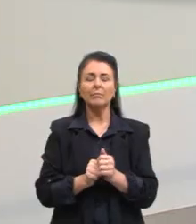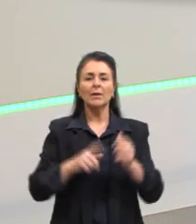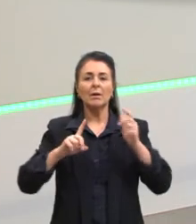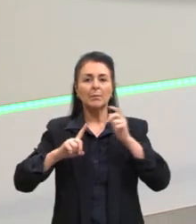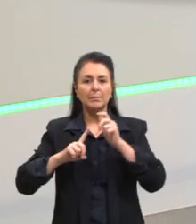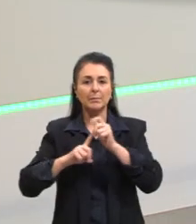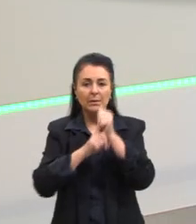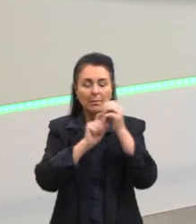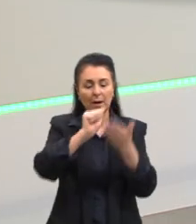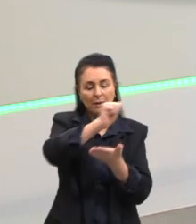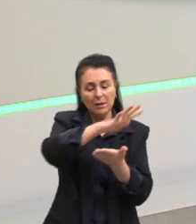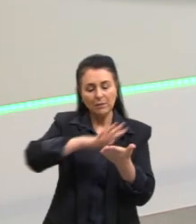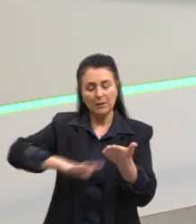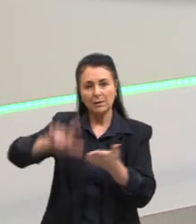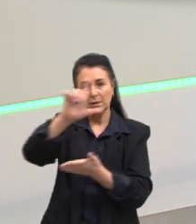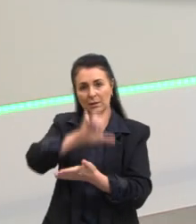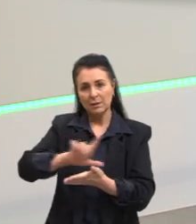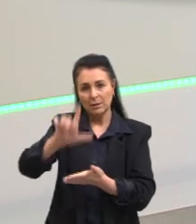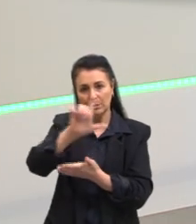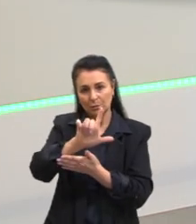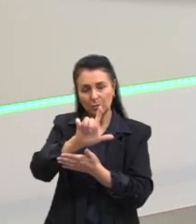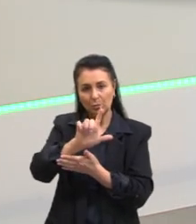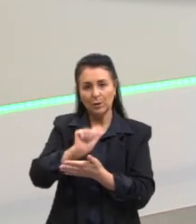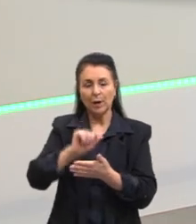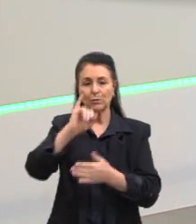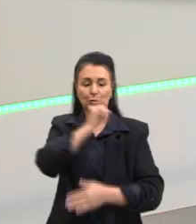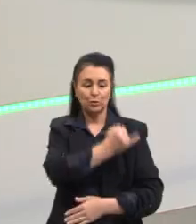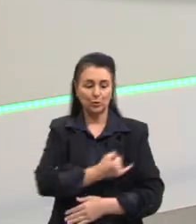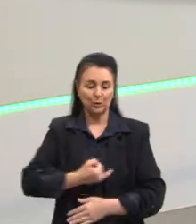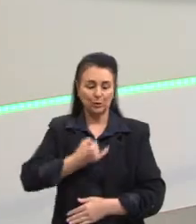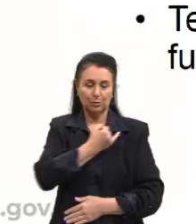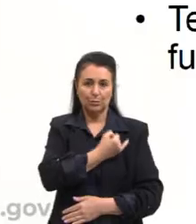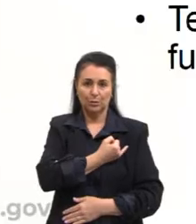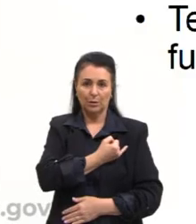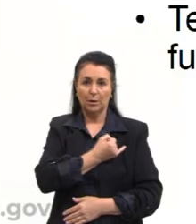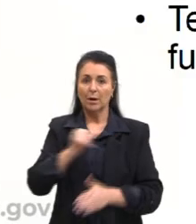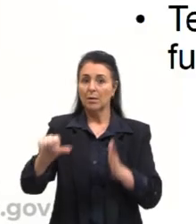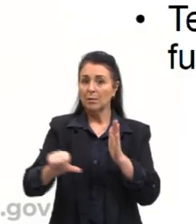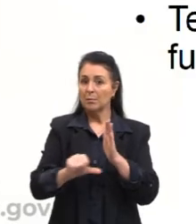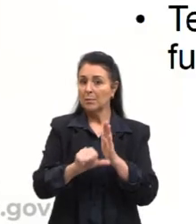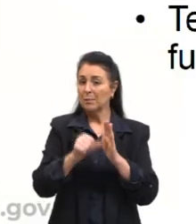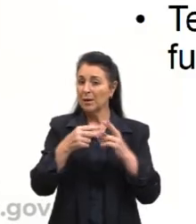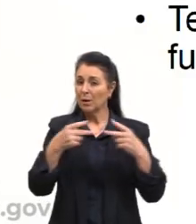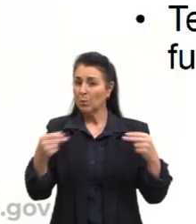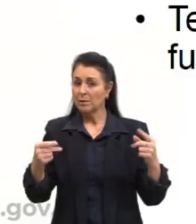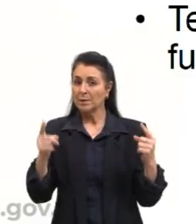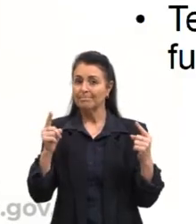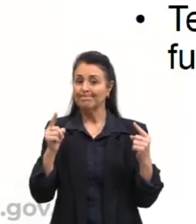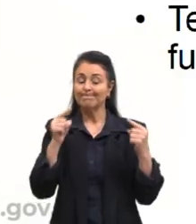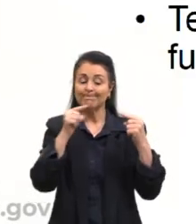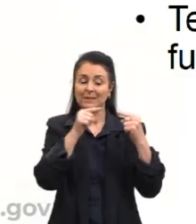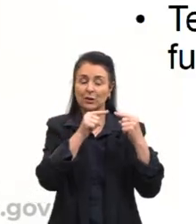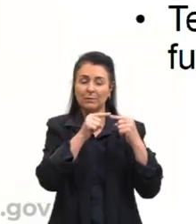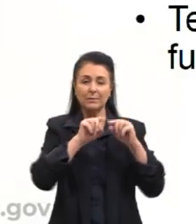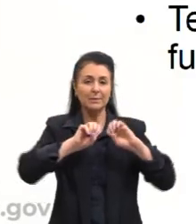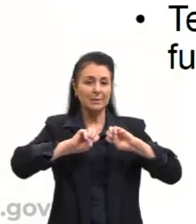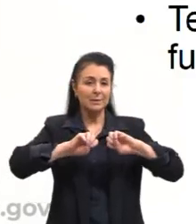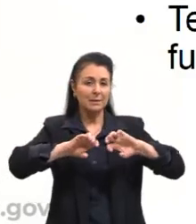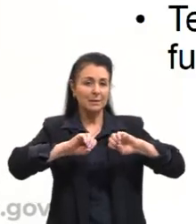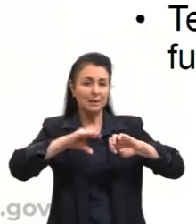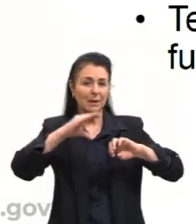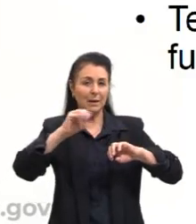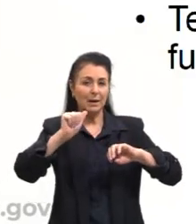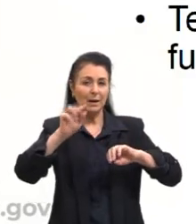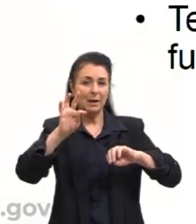atividades, então, dessa literatura jesuítica. Primeira coisa que eu posso dizer é que ela tem o objetivo de catequizar. Não existem